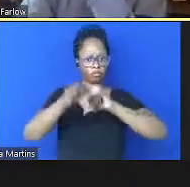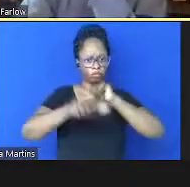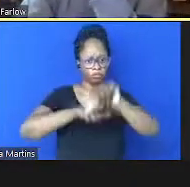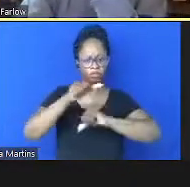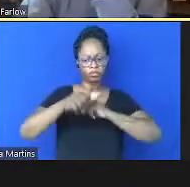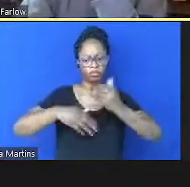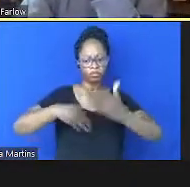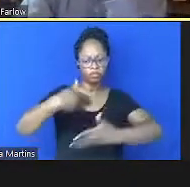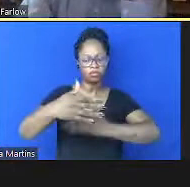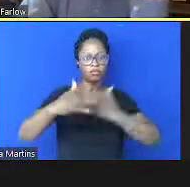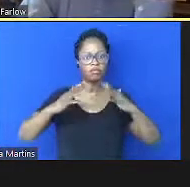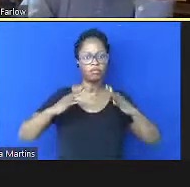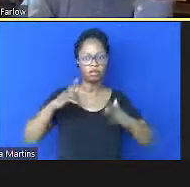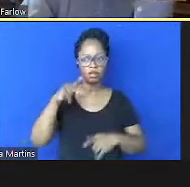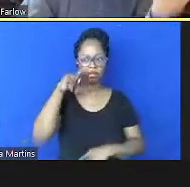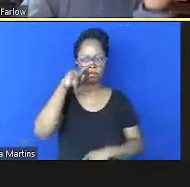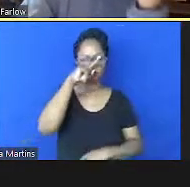poluição